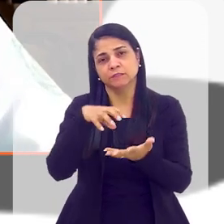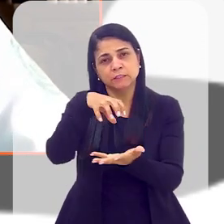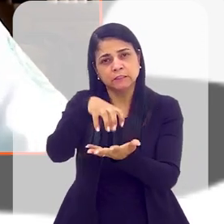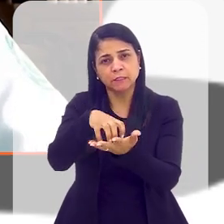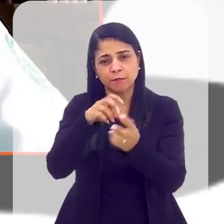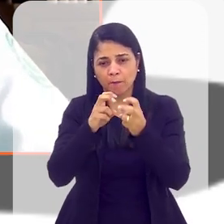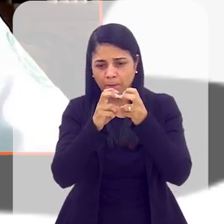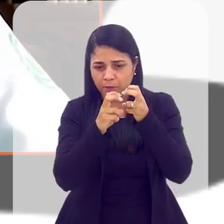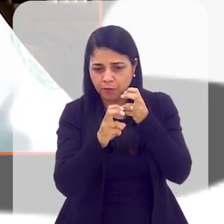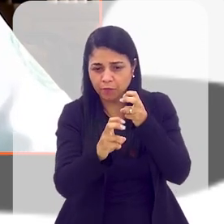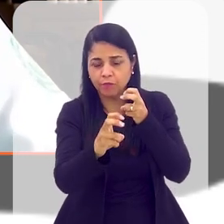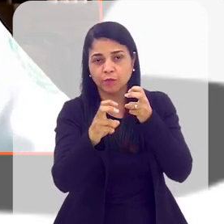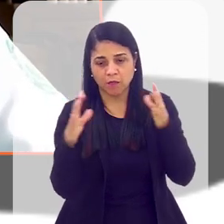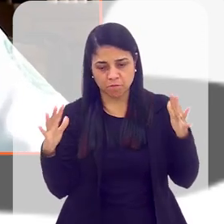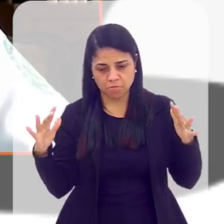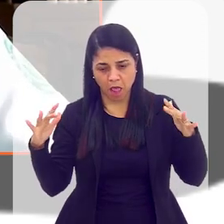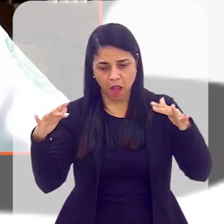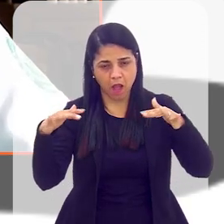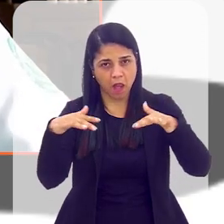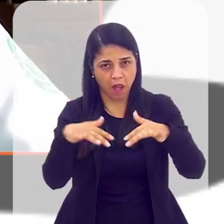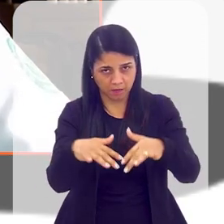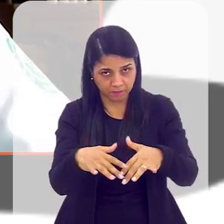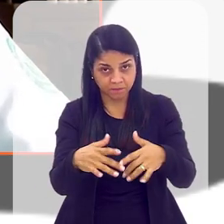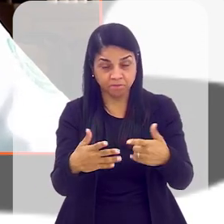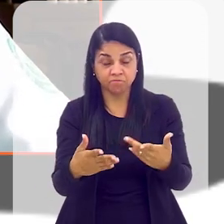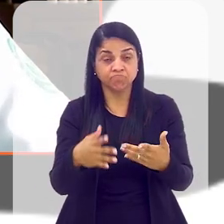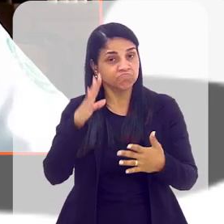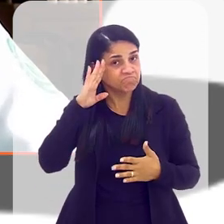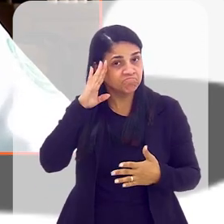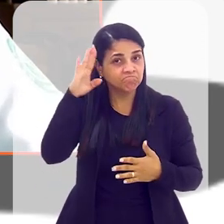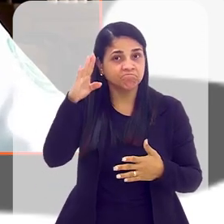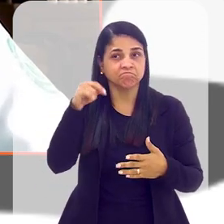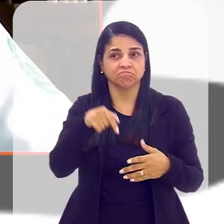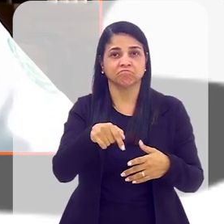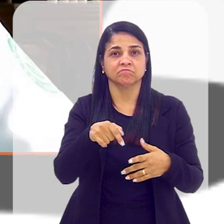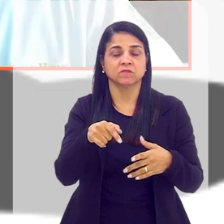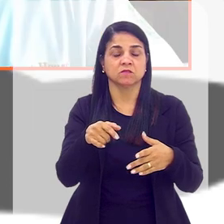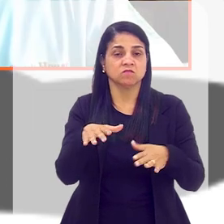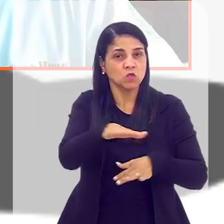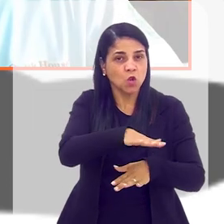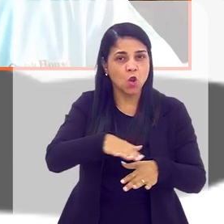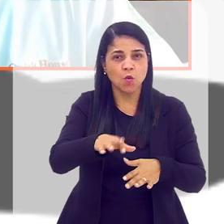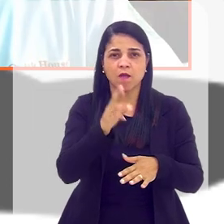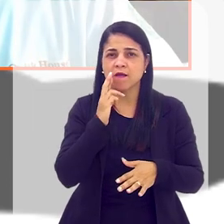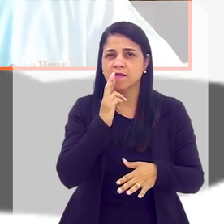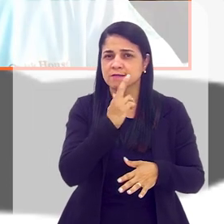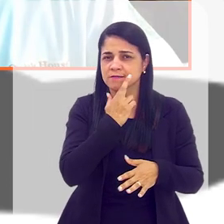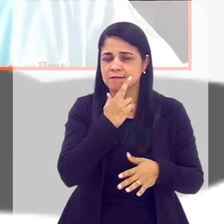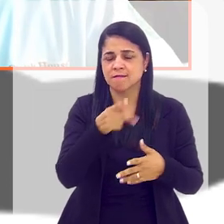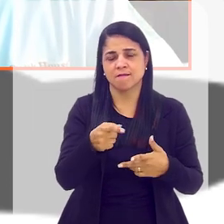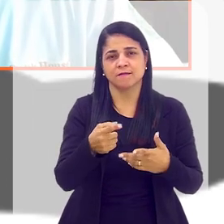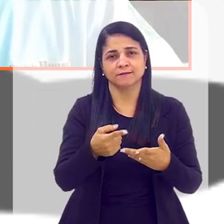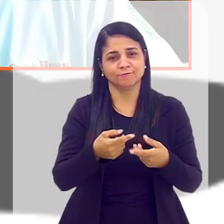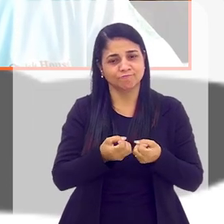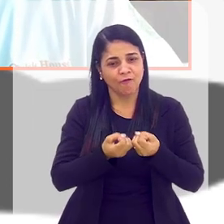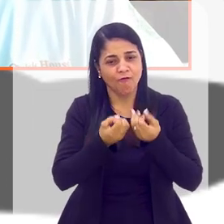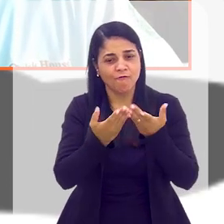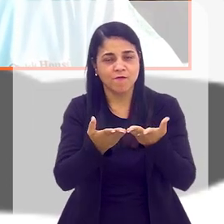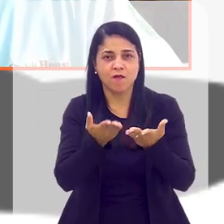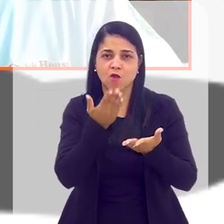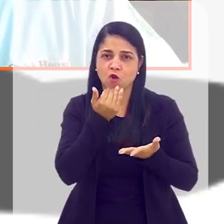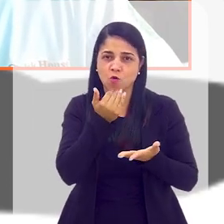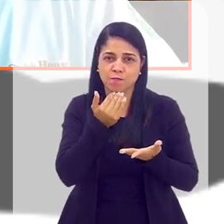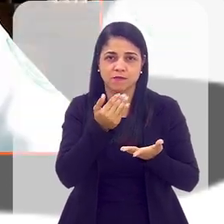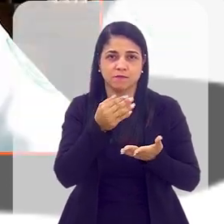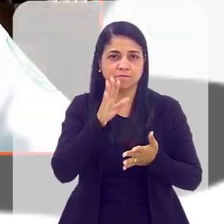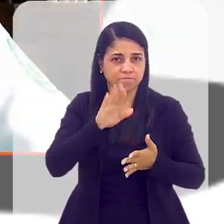teleférico. Tudo converge para aquele ponto. E é fundamental ter um equipamento urbano desse tipo, que possa atender a população. Eu